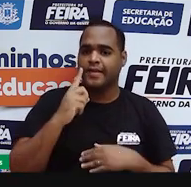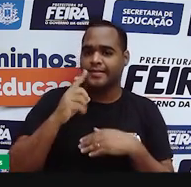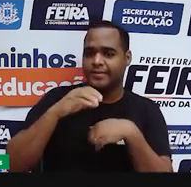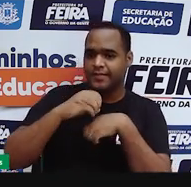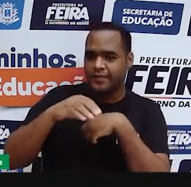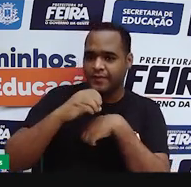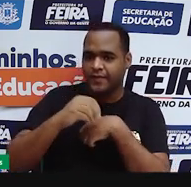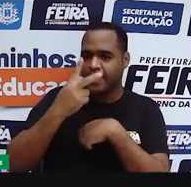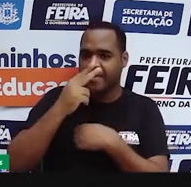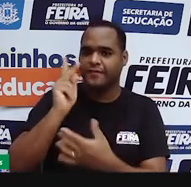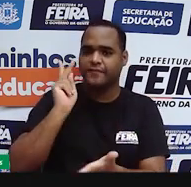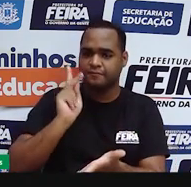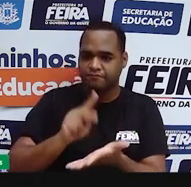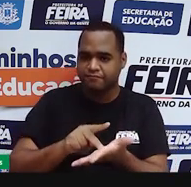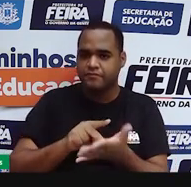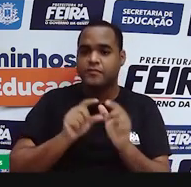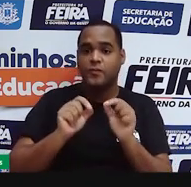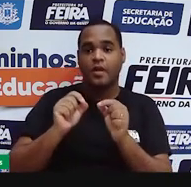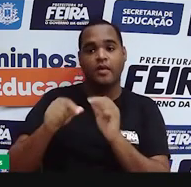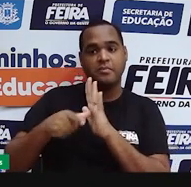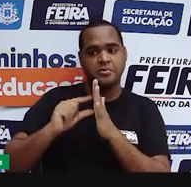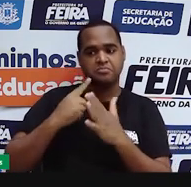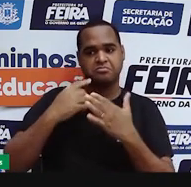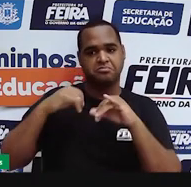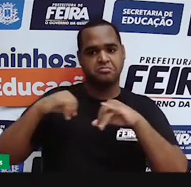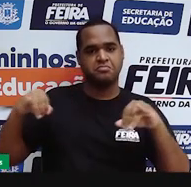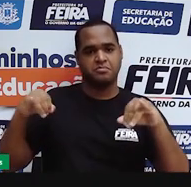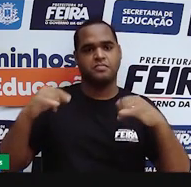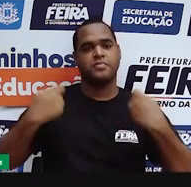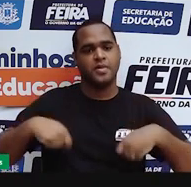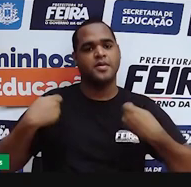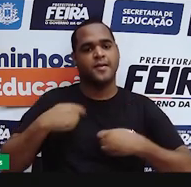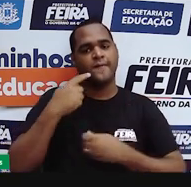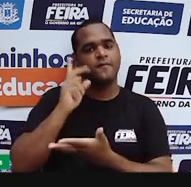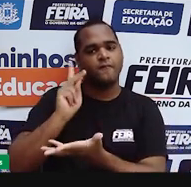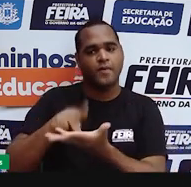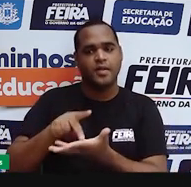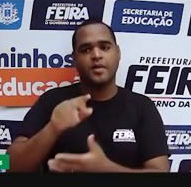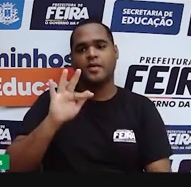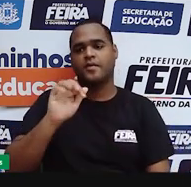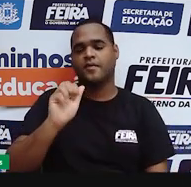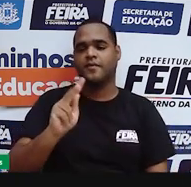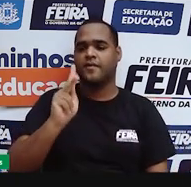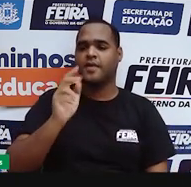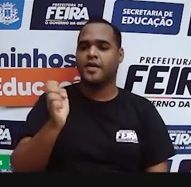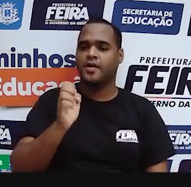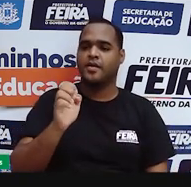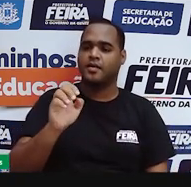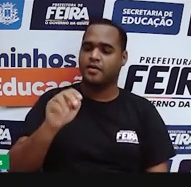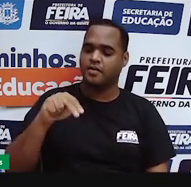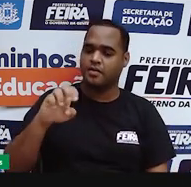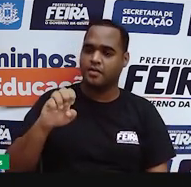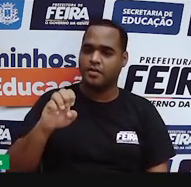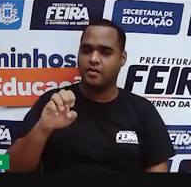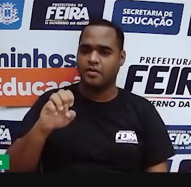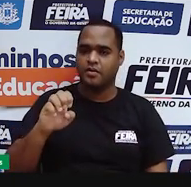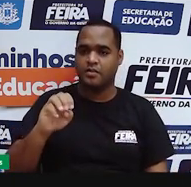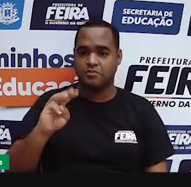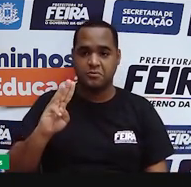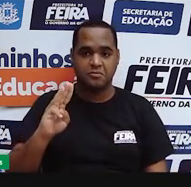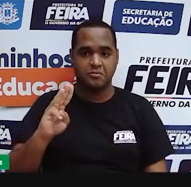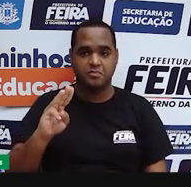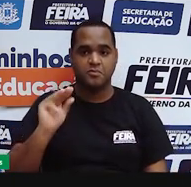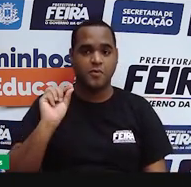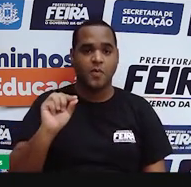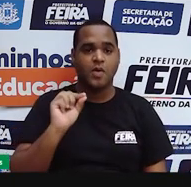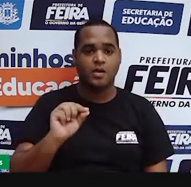fontes confiáveis antes de divulgá-la. Então, no caso do Fake Check, a gente só pode escrever texto. E esse texto tem que ter pelo menos 100 palavras.